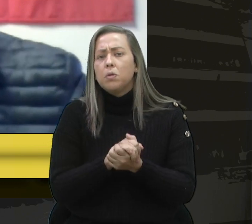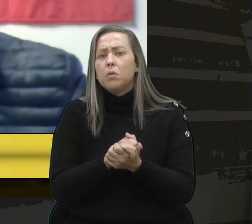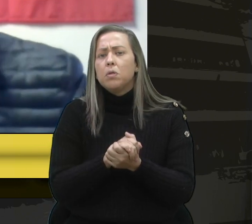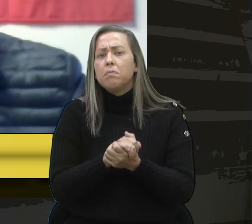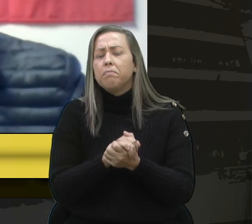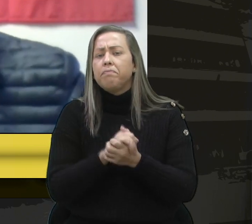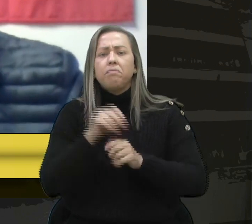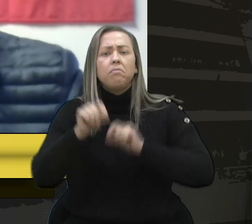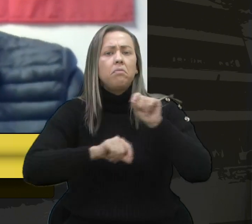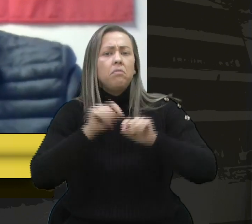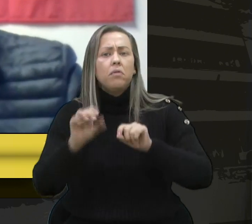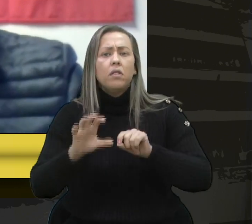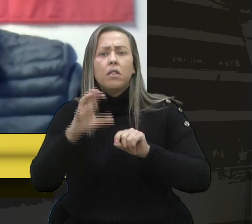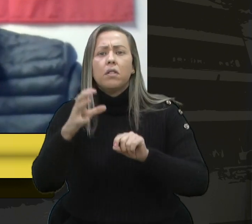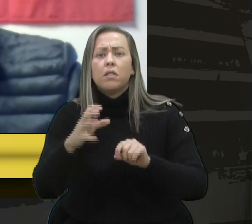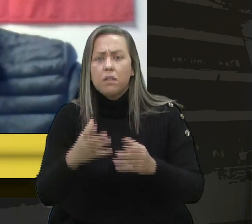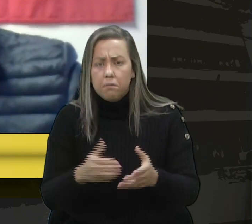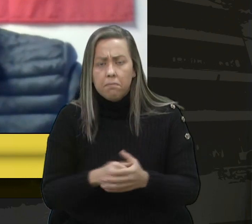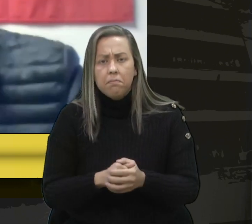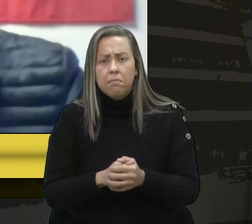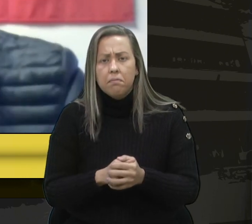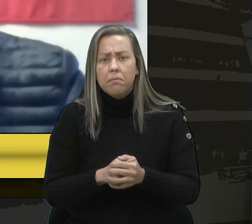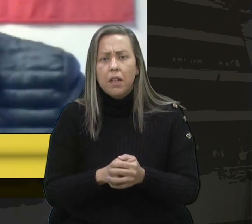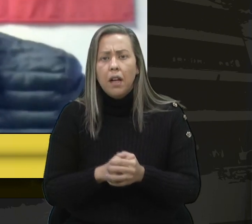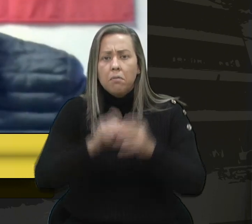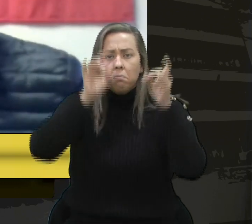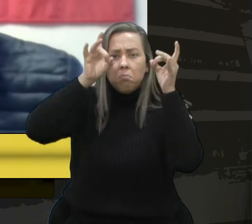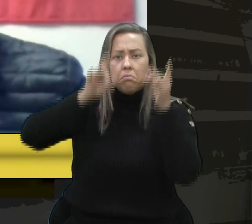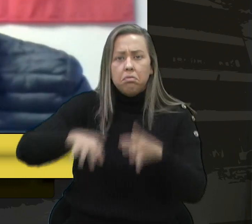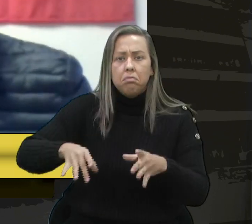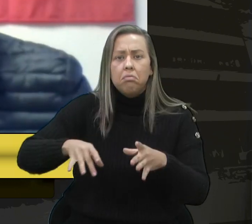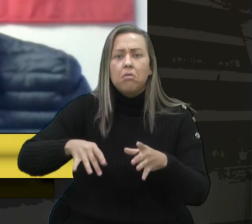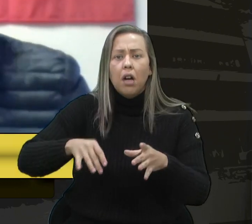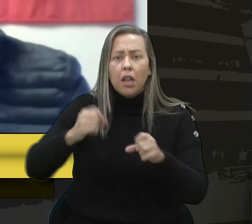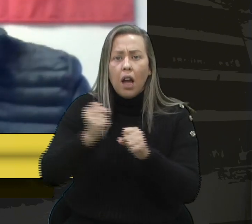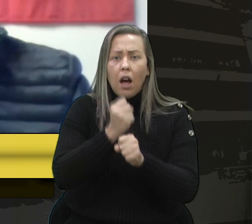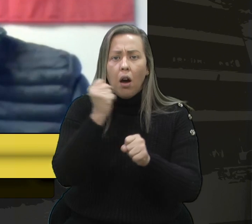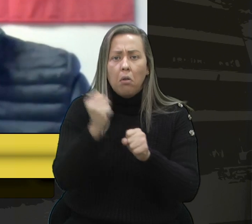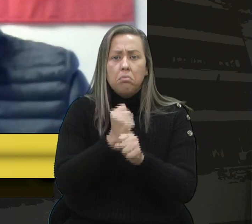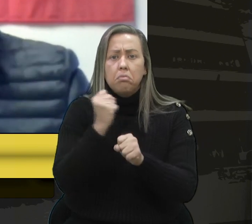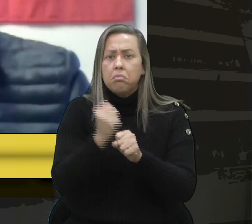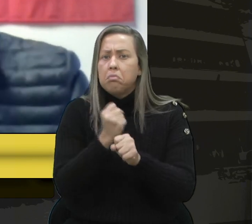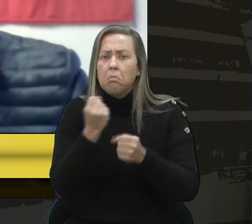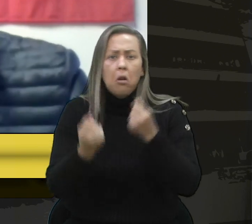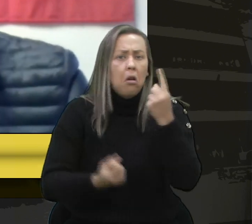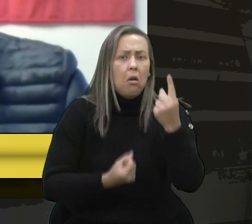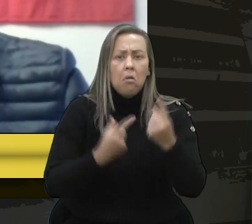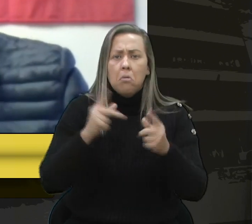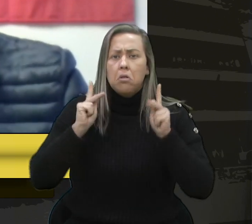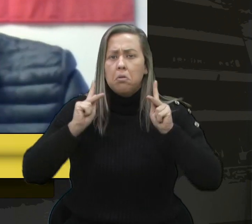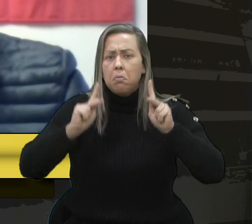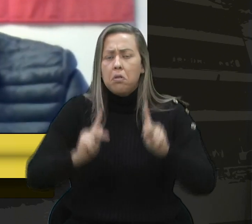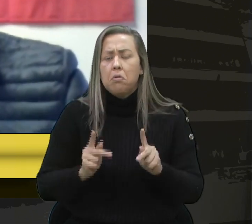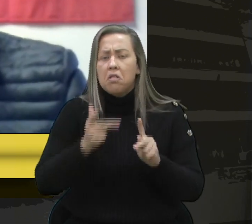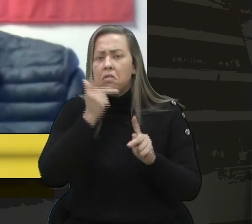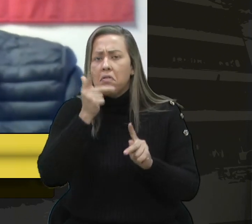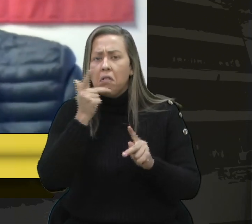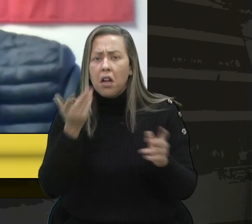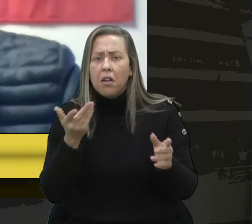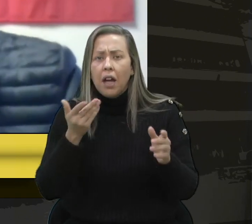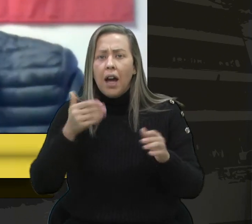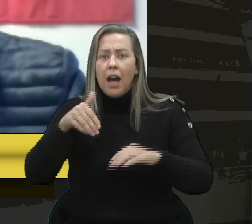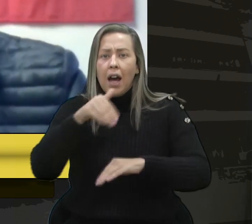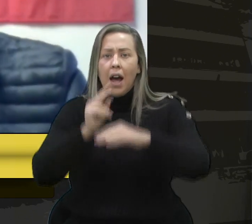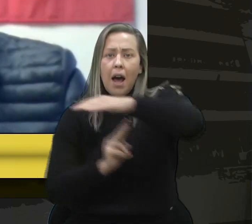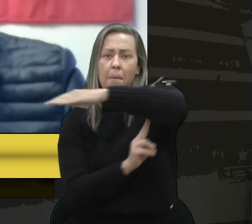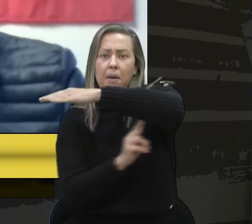acabou tendo a desistência dessa obra por algumas pessoas dizer que a passarela